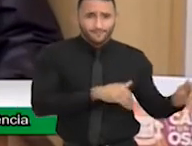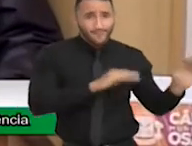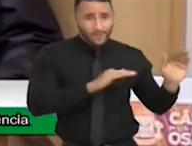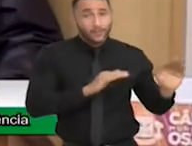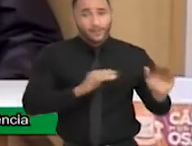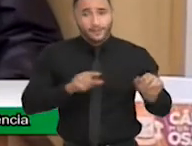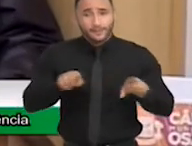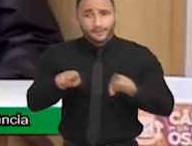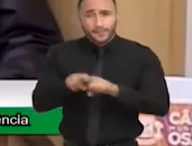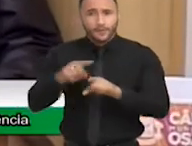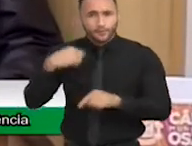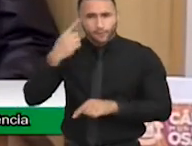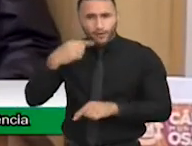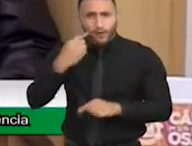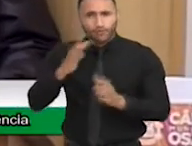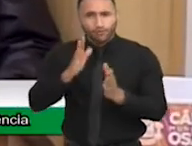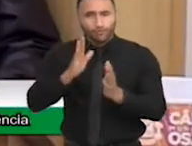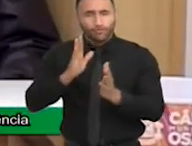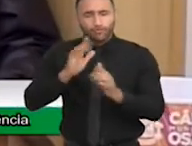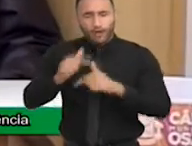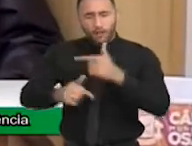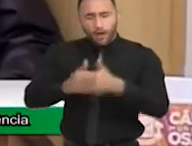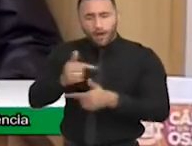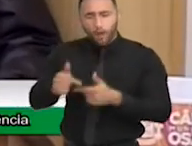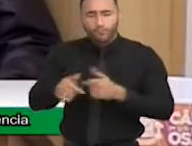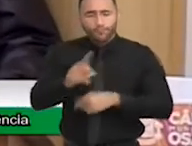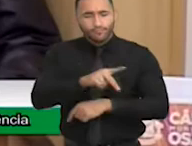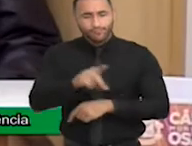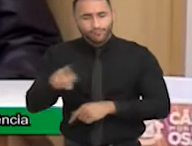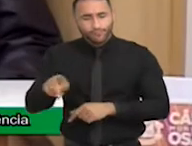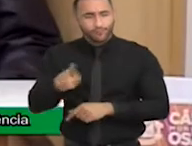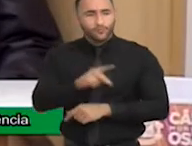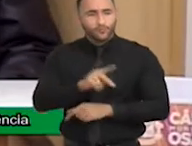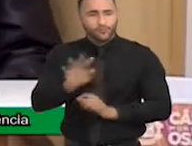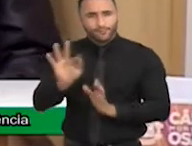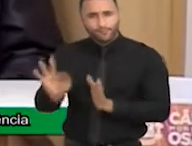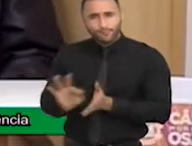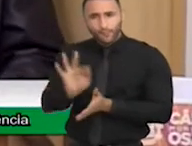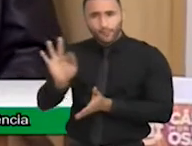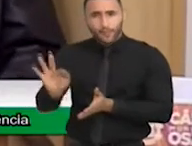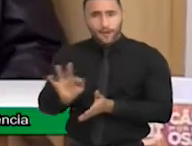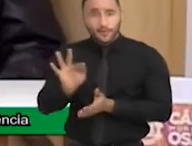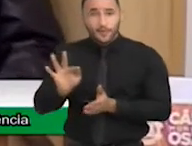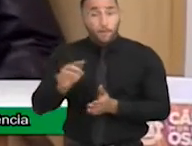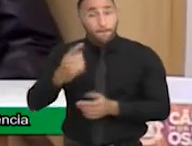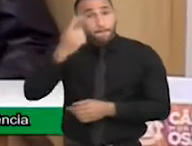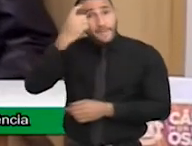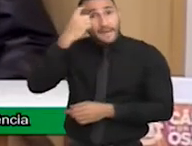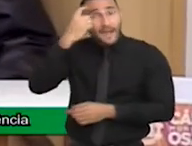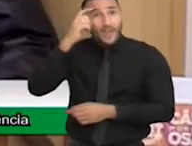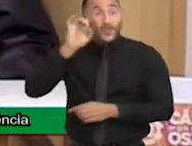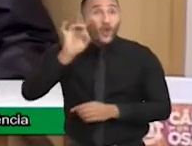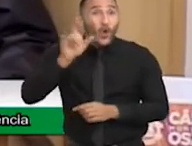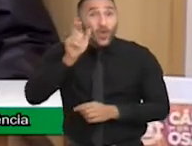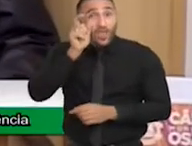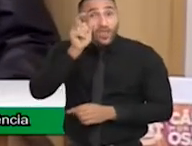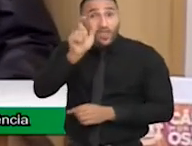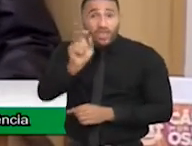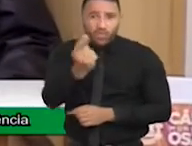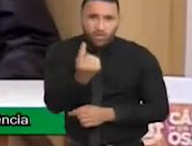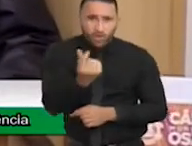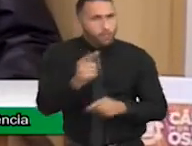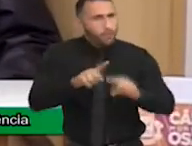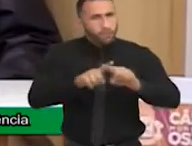Como advogado, professor universitário, eu sempre defendi aos meus alunos, não pensem em advogar apenas para ganhar dinheiro, mas